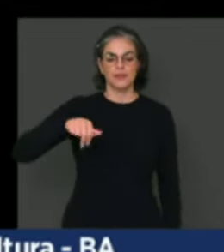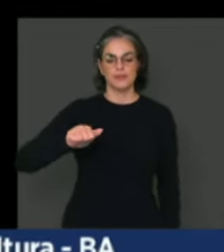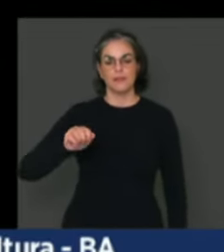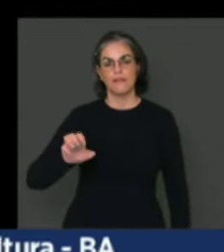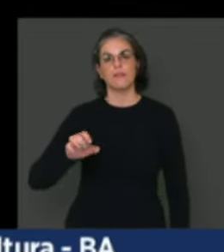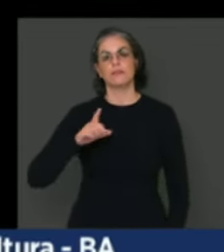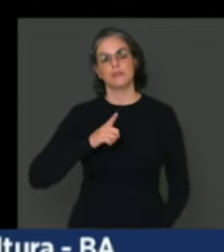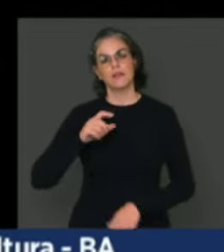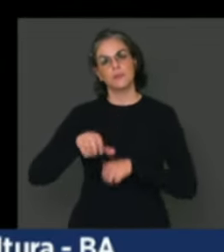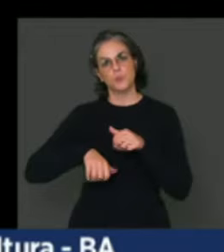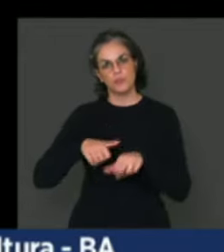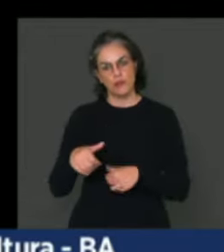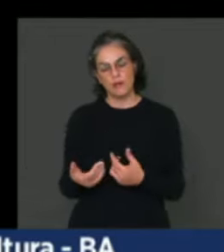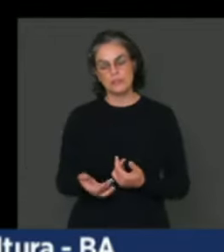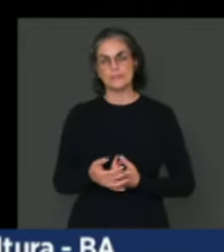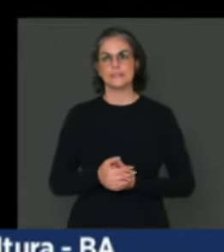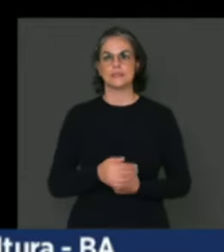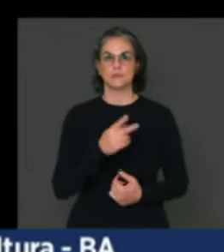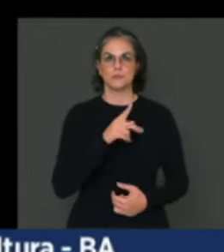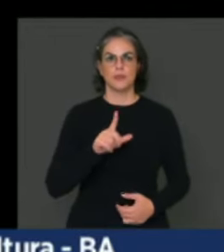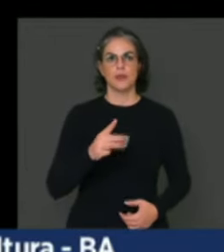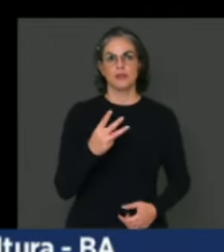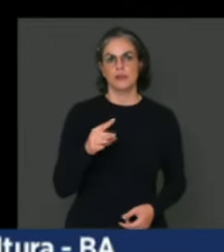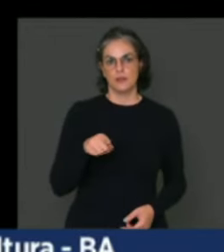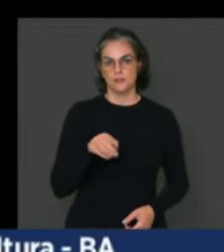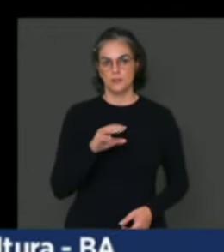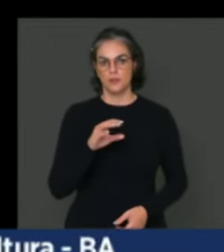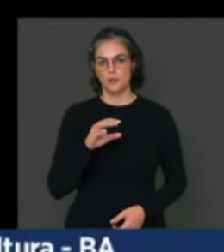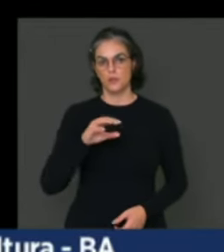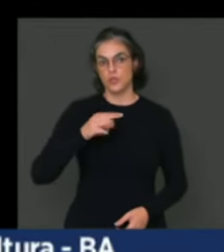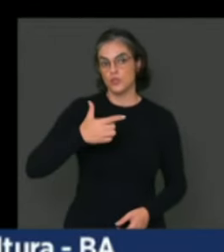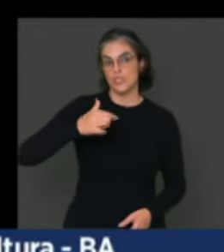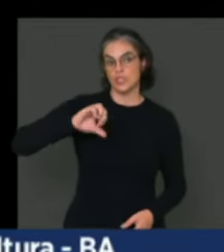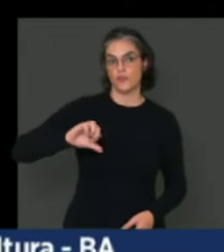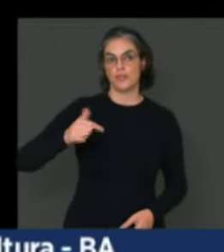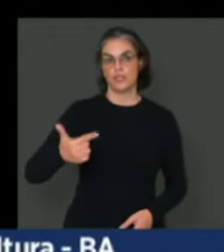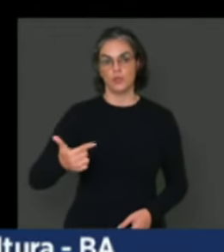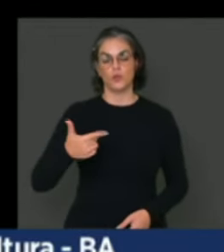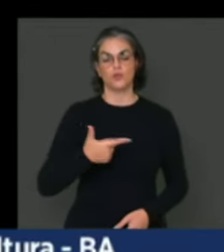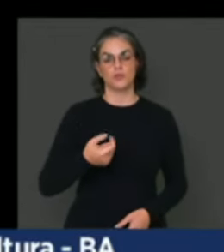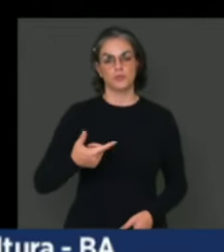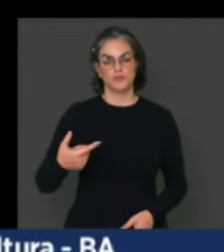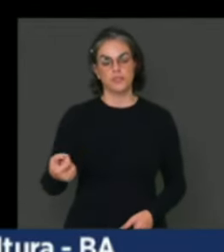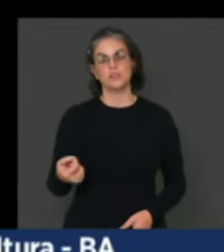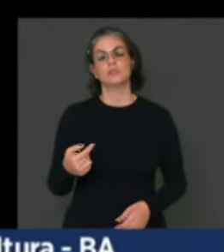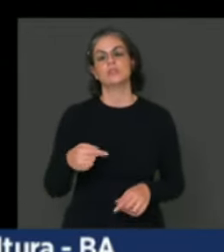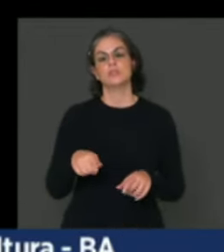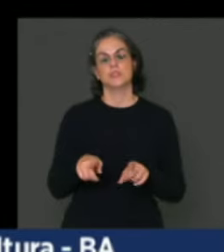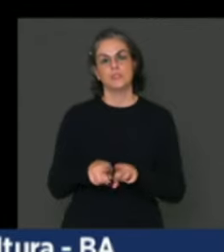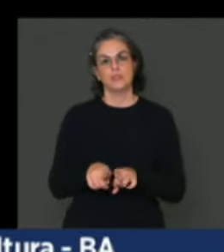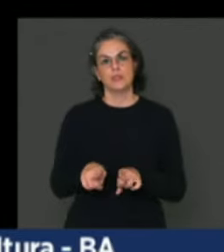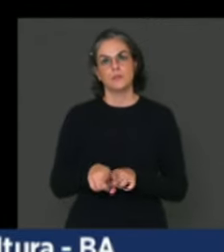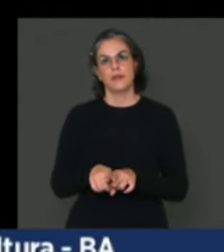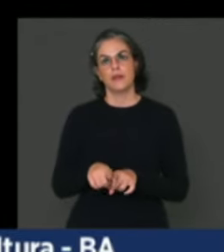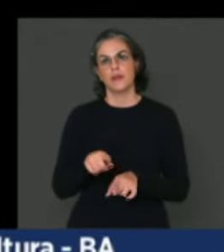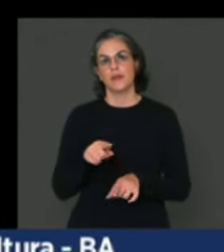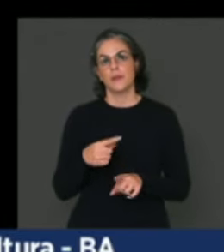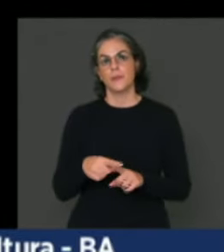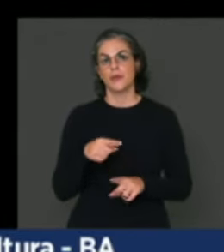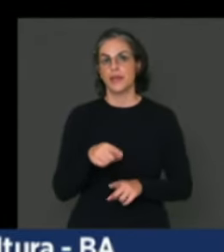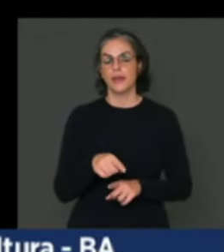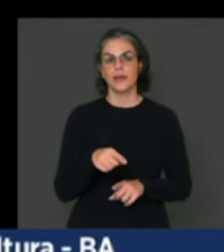através do PL, é o 3.292-2020, onde fala da descontinuidade e